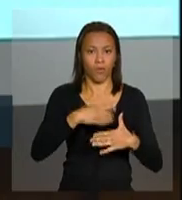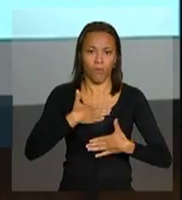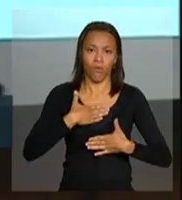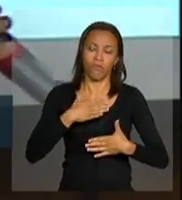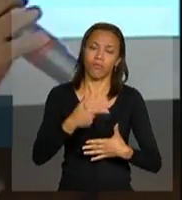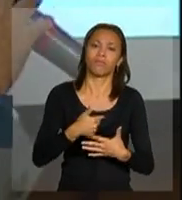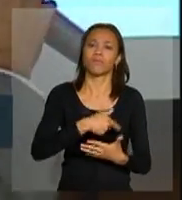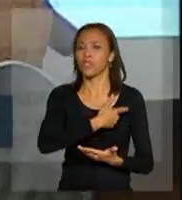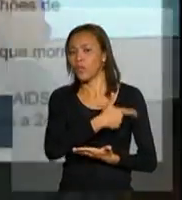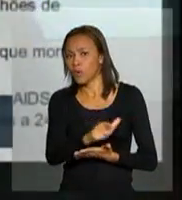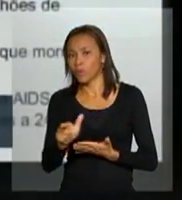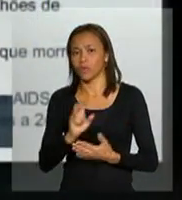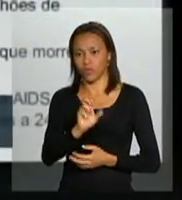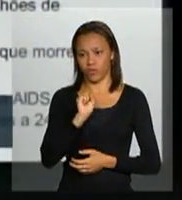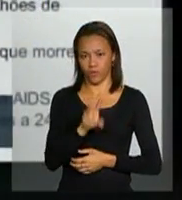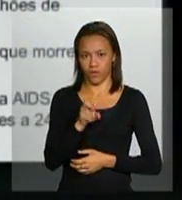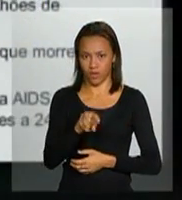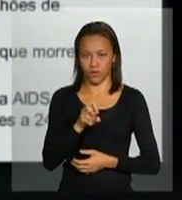terapia antirretroviral.